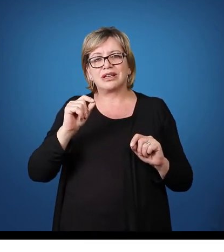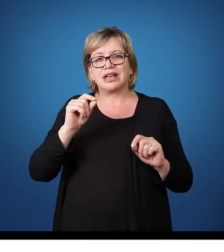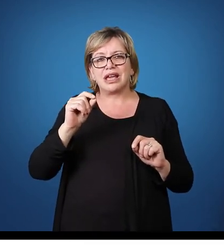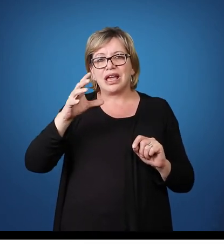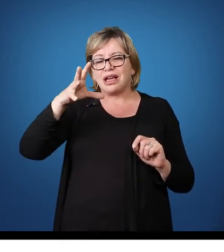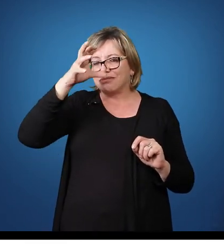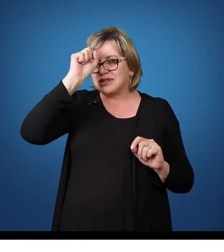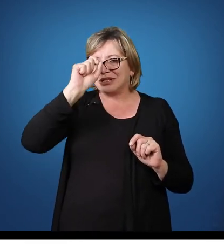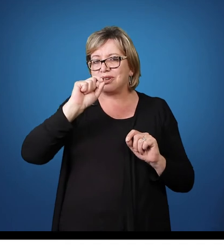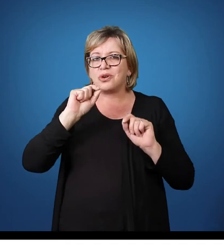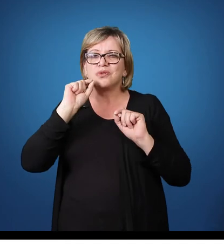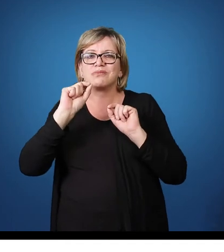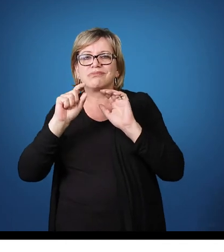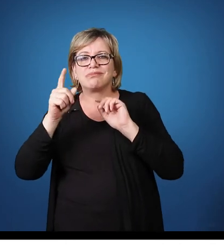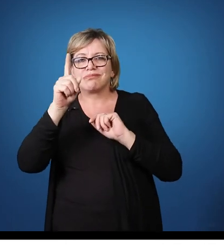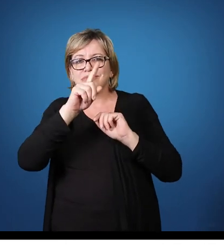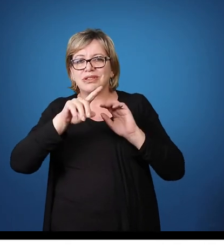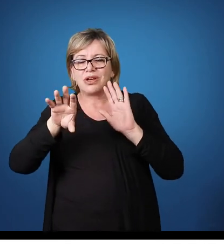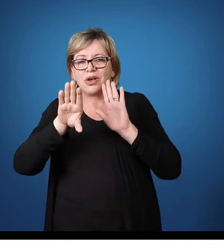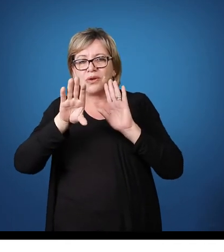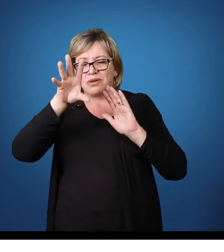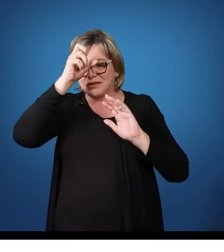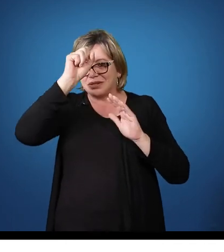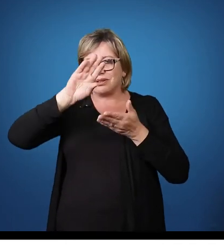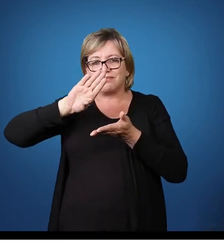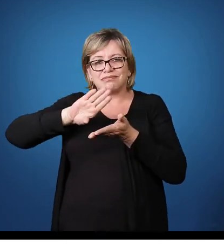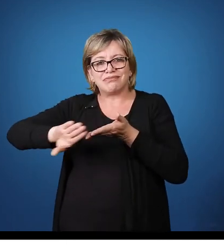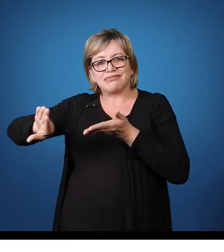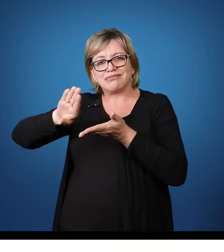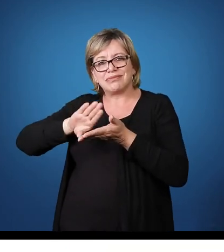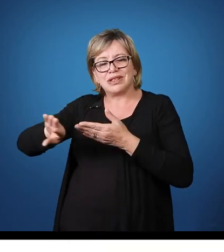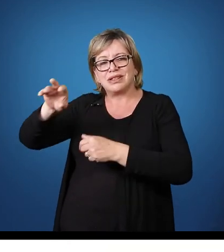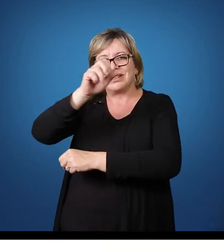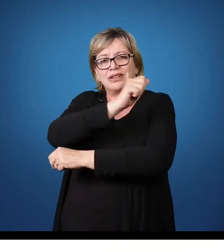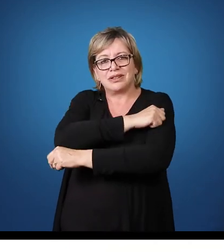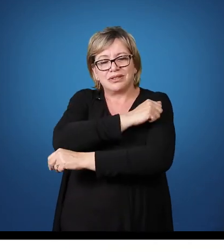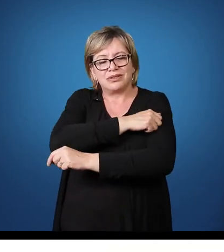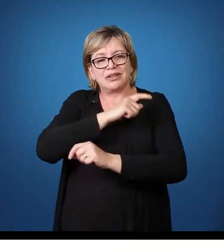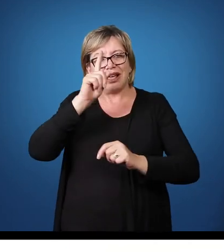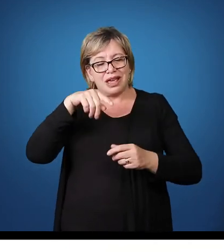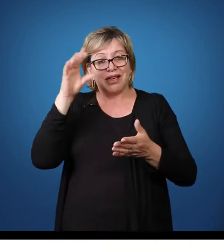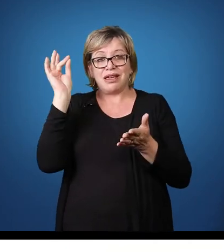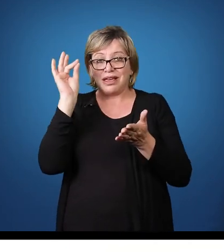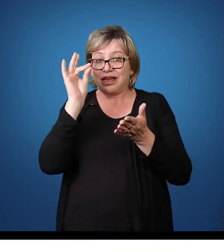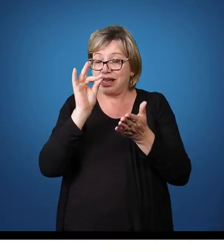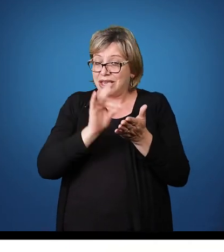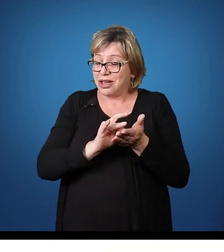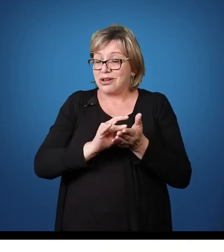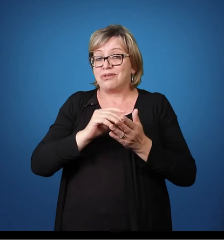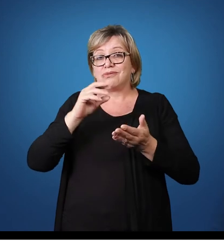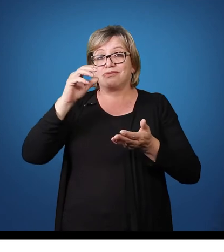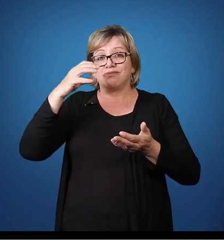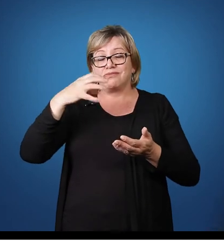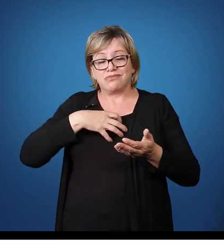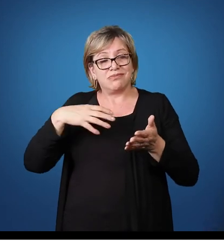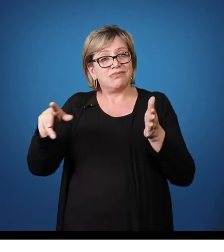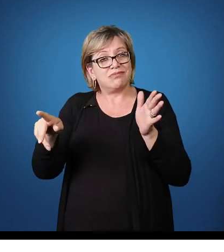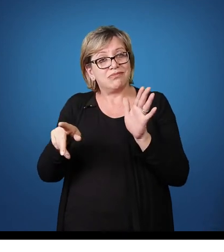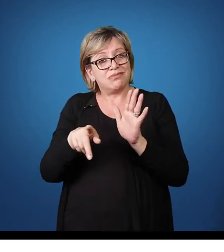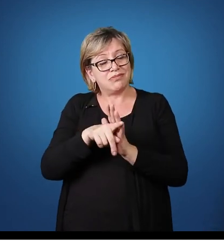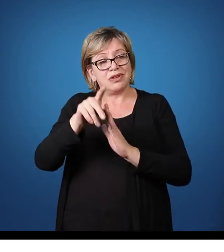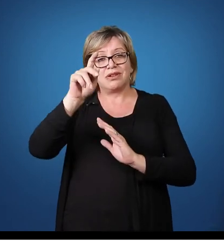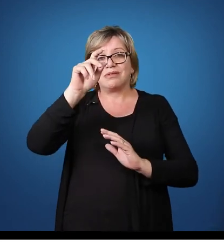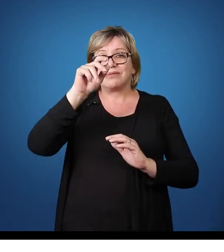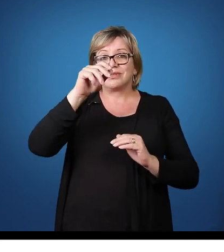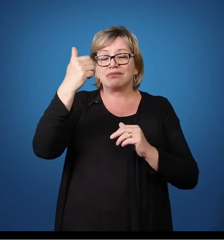excluindo eles do processo. É esse o real significado, o sentido que a avaliação deveria ter, não só na alfabetização,